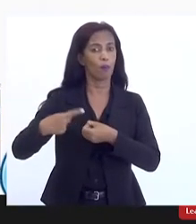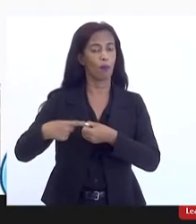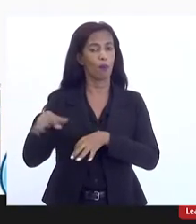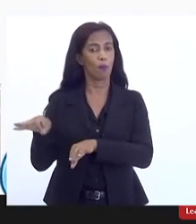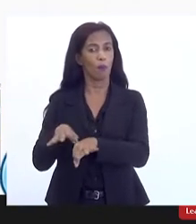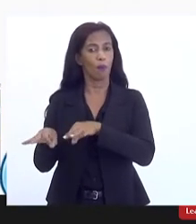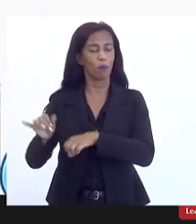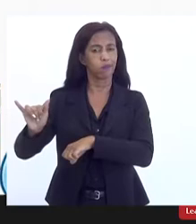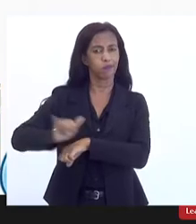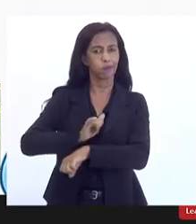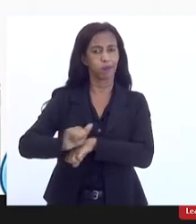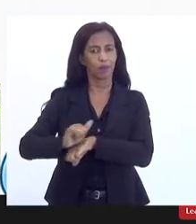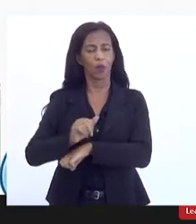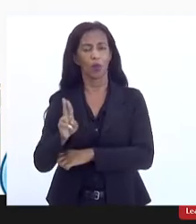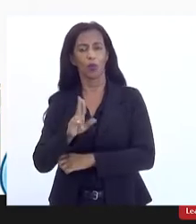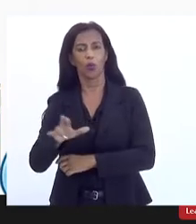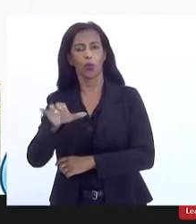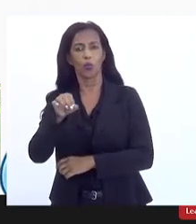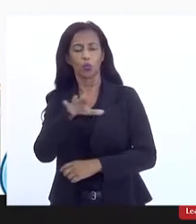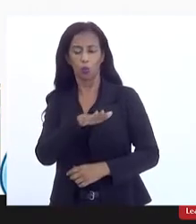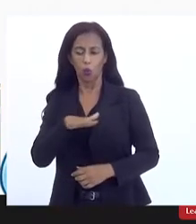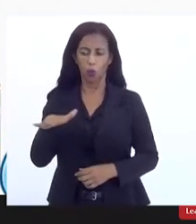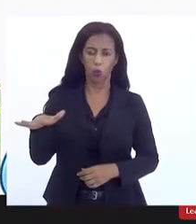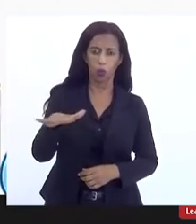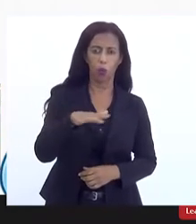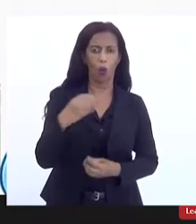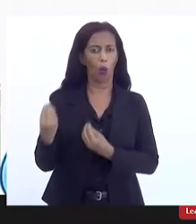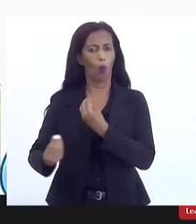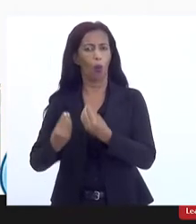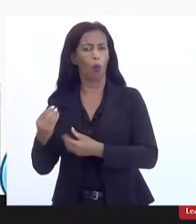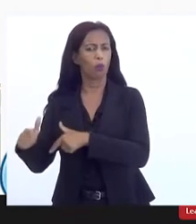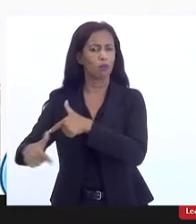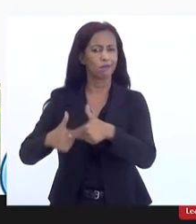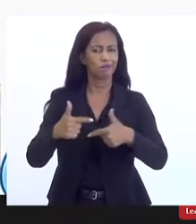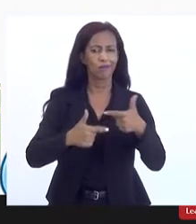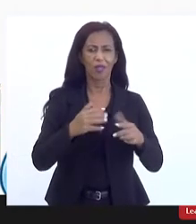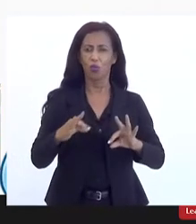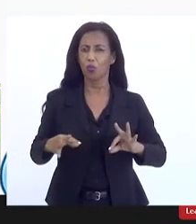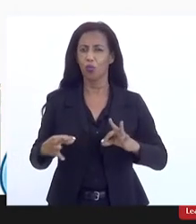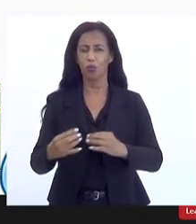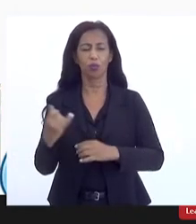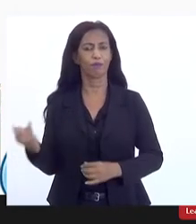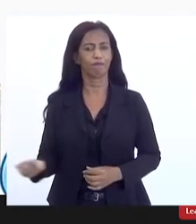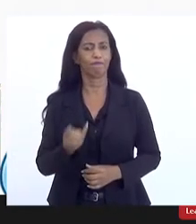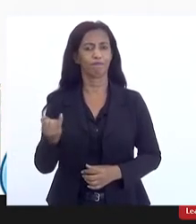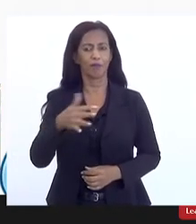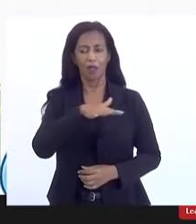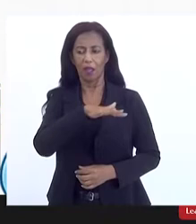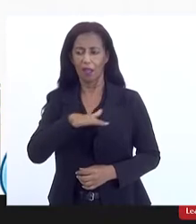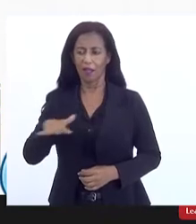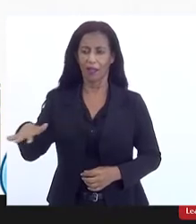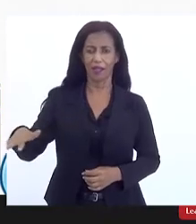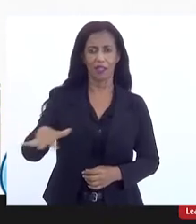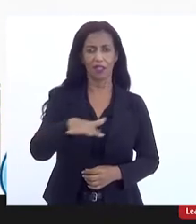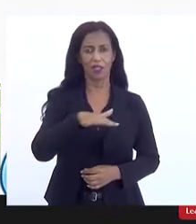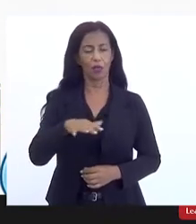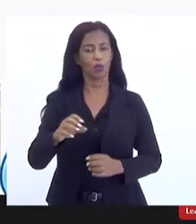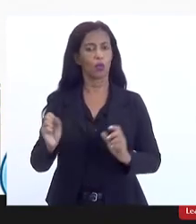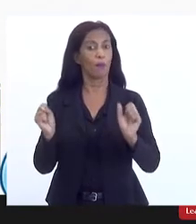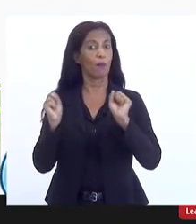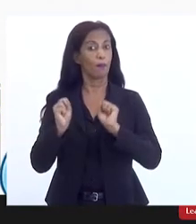planejamento do uso na gestão do território tudo isso é fundamental para que a região do Médio Paraíba possa